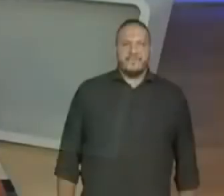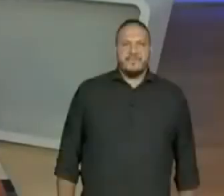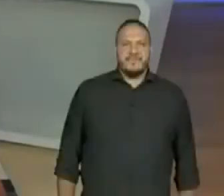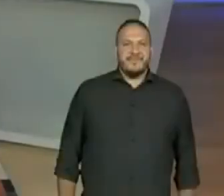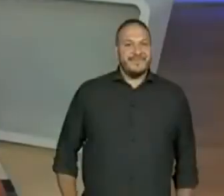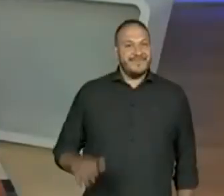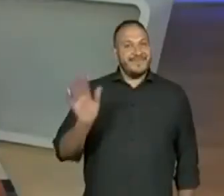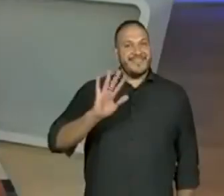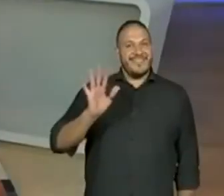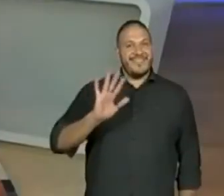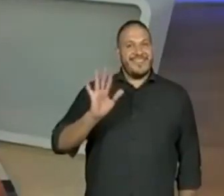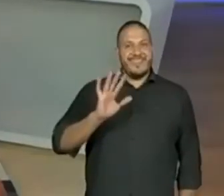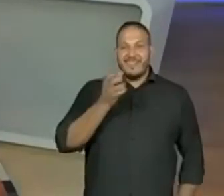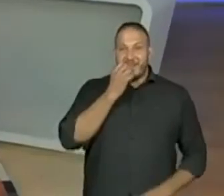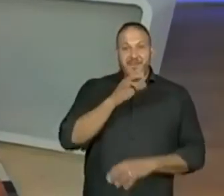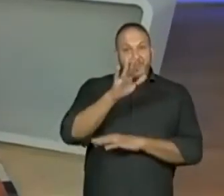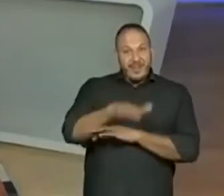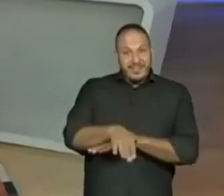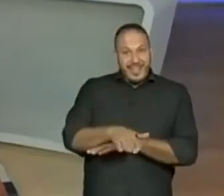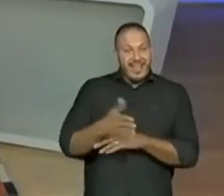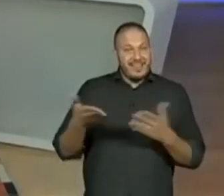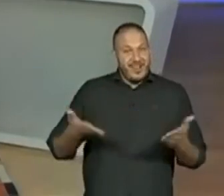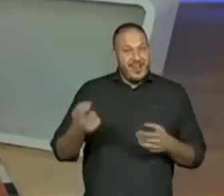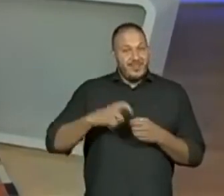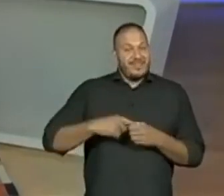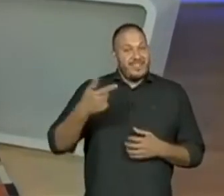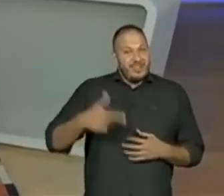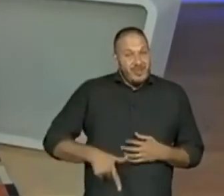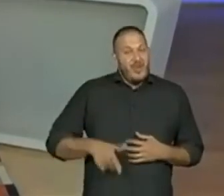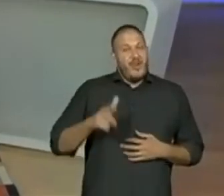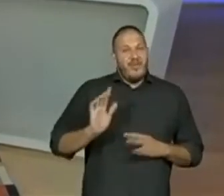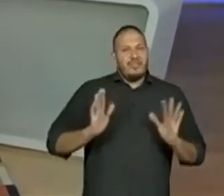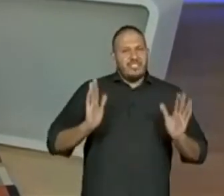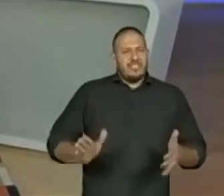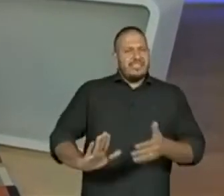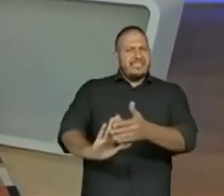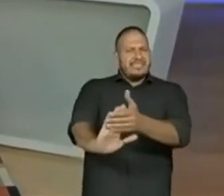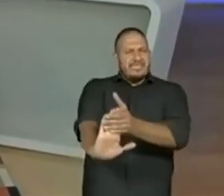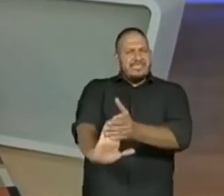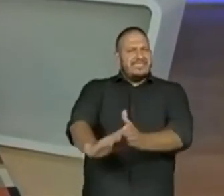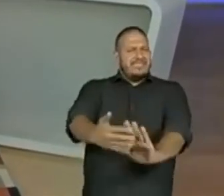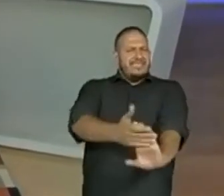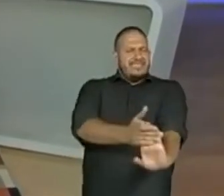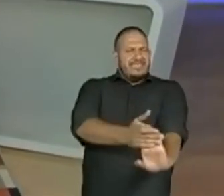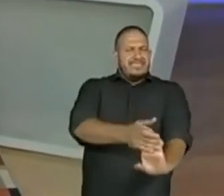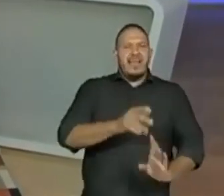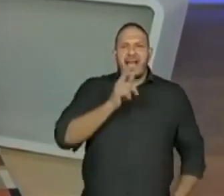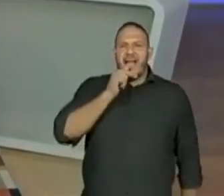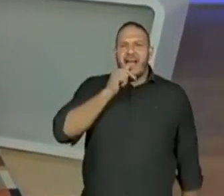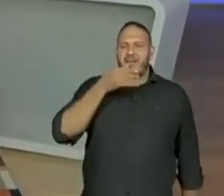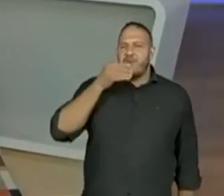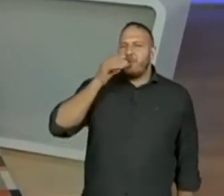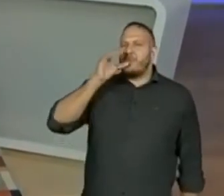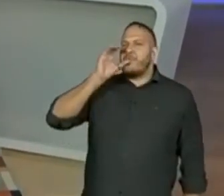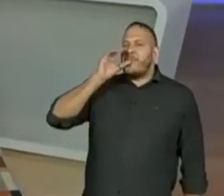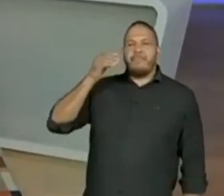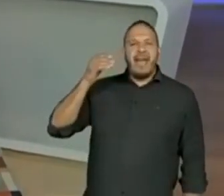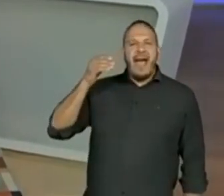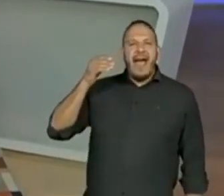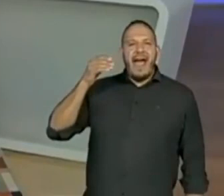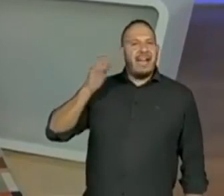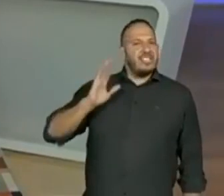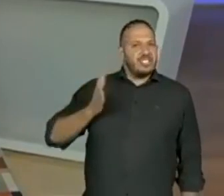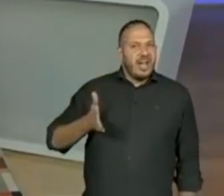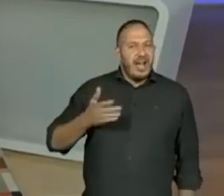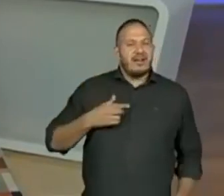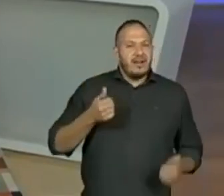Boa tarde, gente! Voltamos! Todo mundo já alongou, já tomou aquela aguinha? Olha, vamos